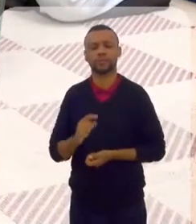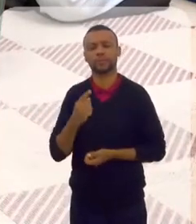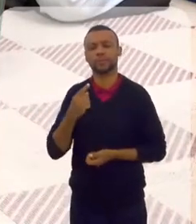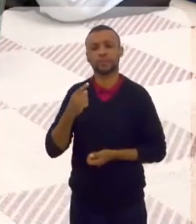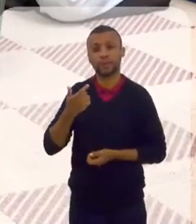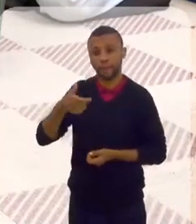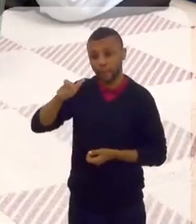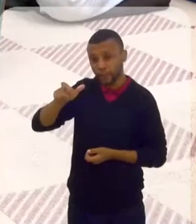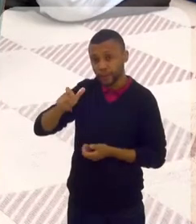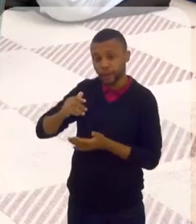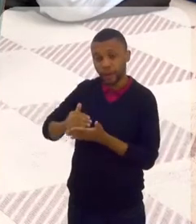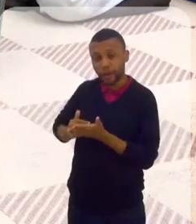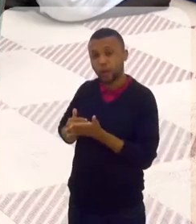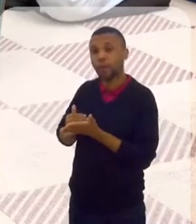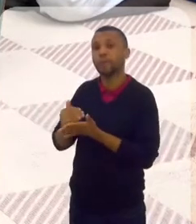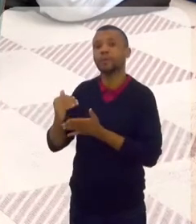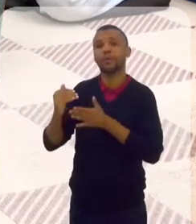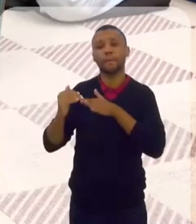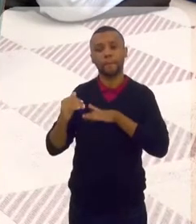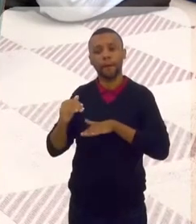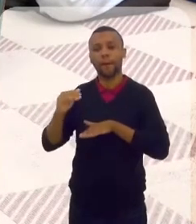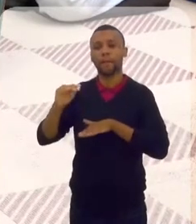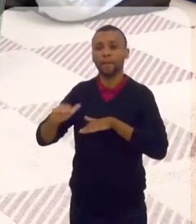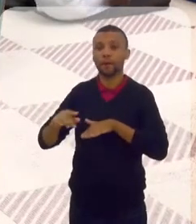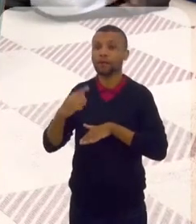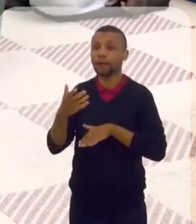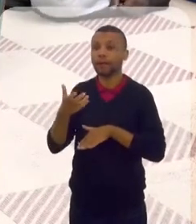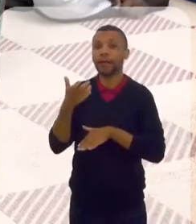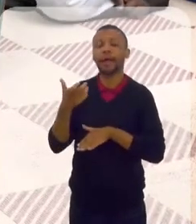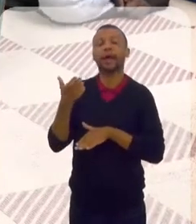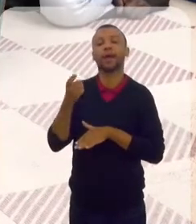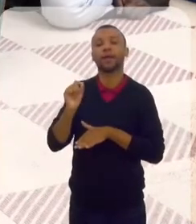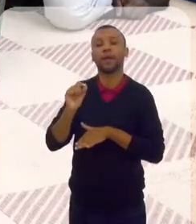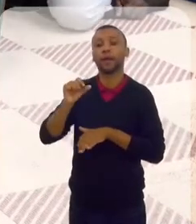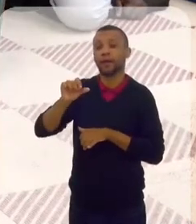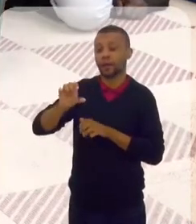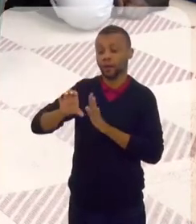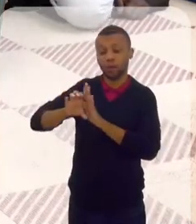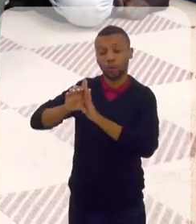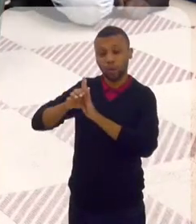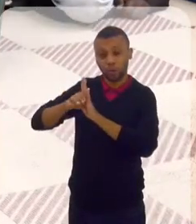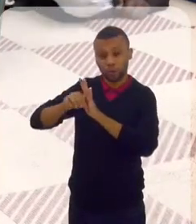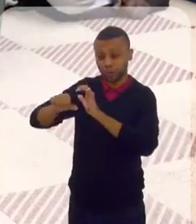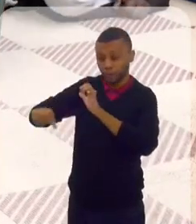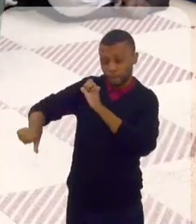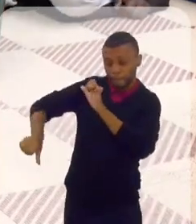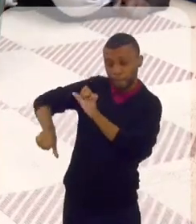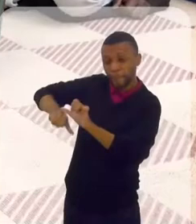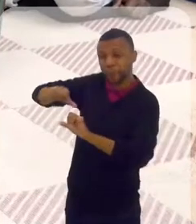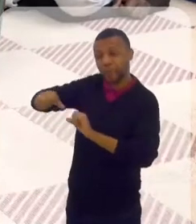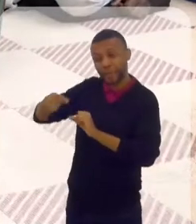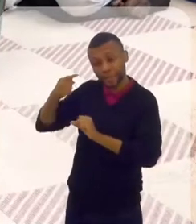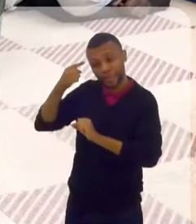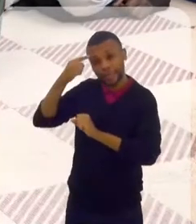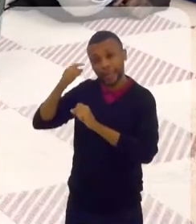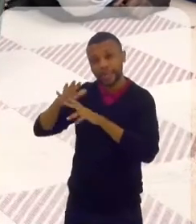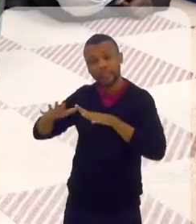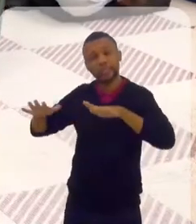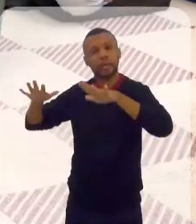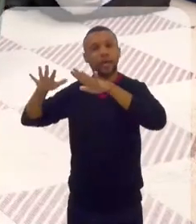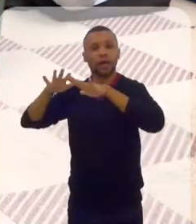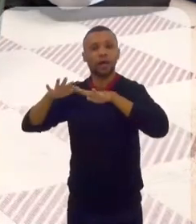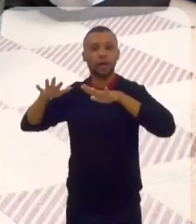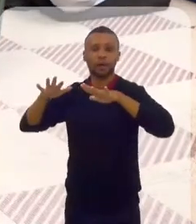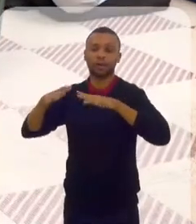começando e que a gente quer desconstruir essa ideia... Por quê? Como disse o